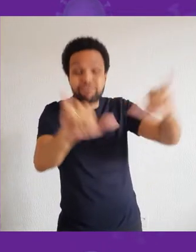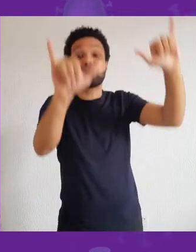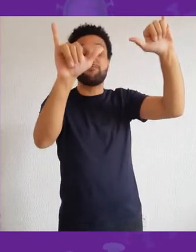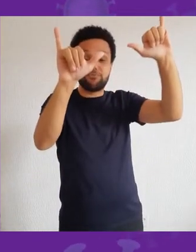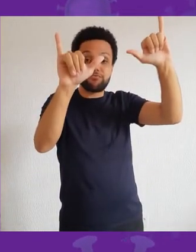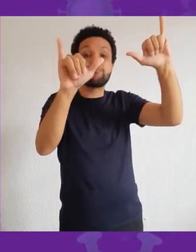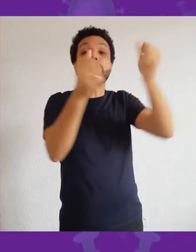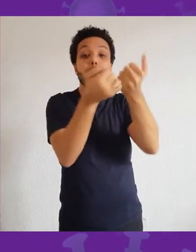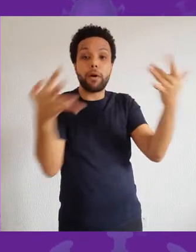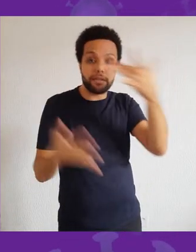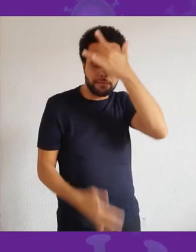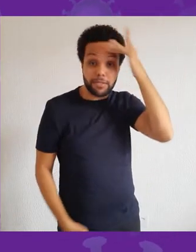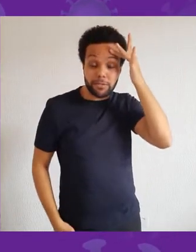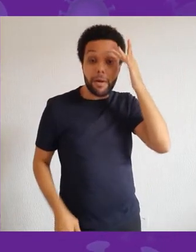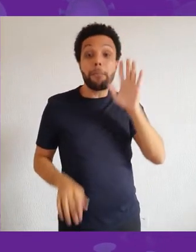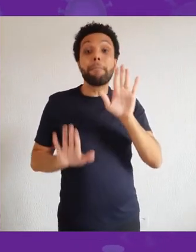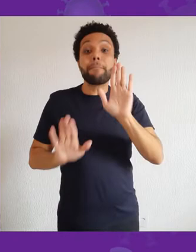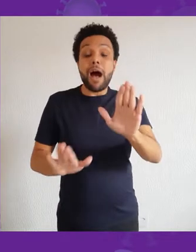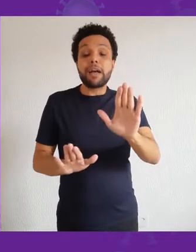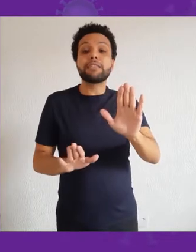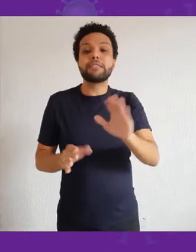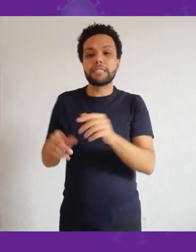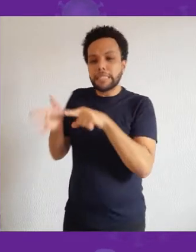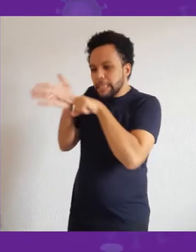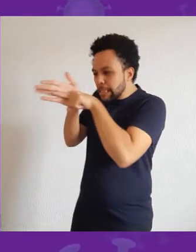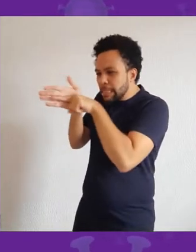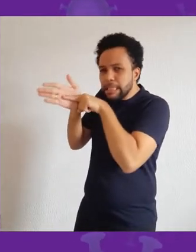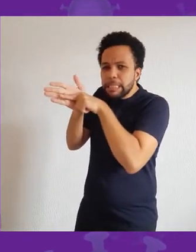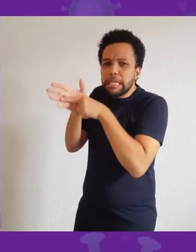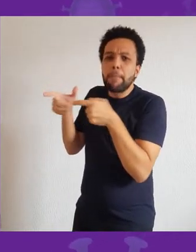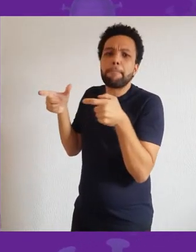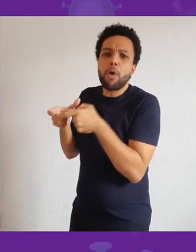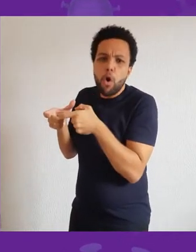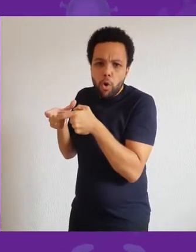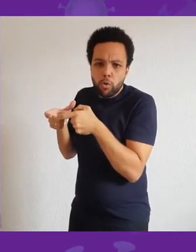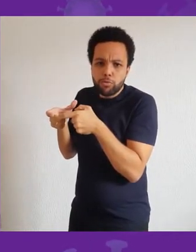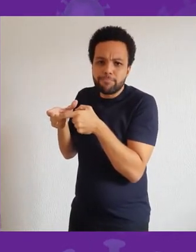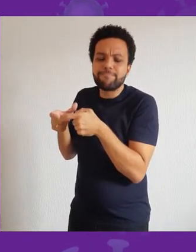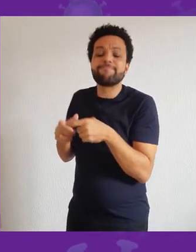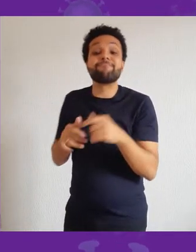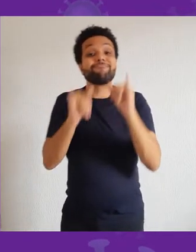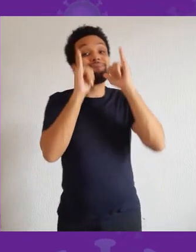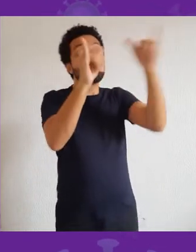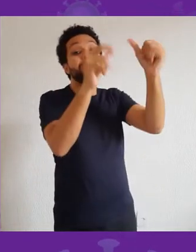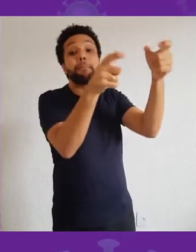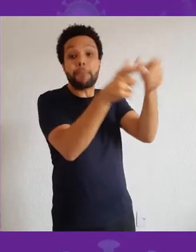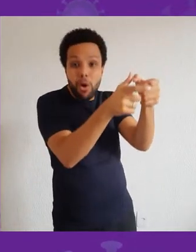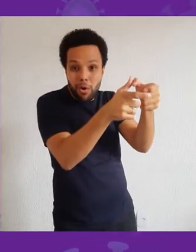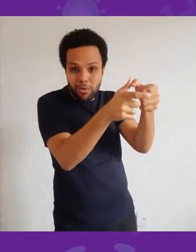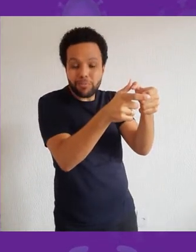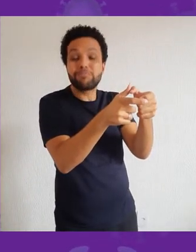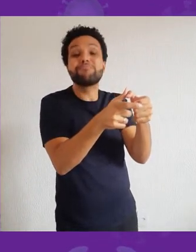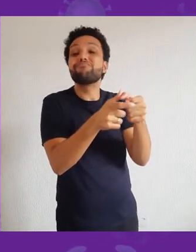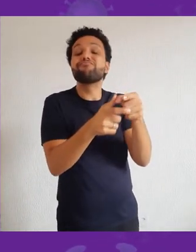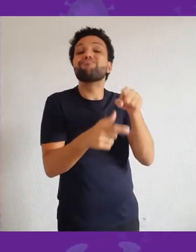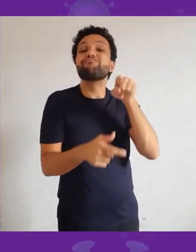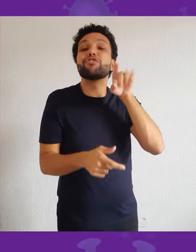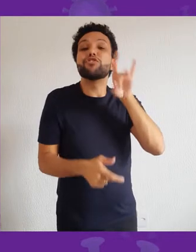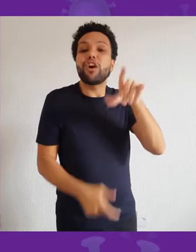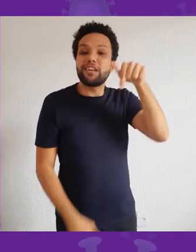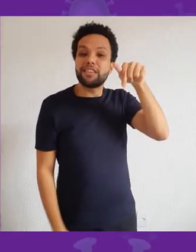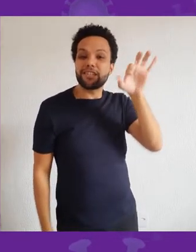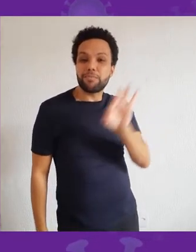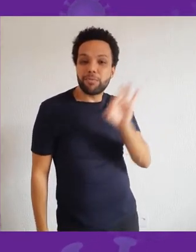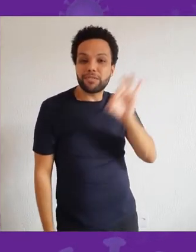dados que realmente são apresentados como oficiais estão correspondendo a aproximadamente apenas 7% do que realmente acontece.